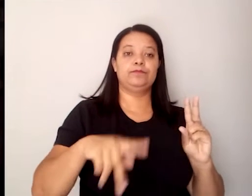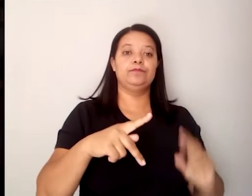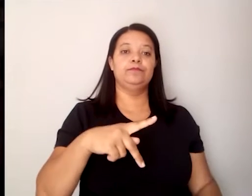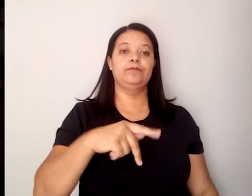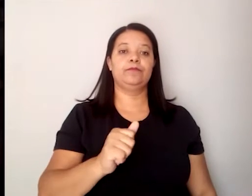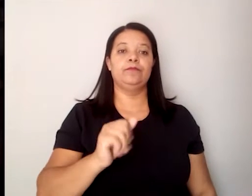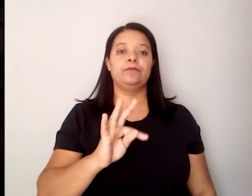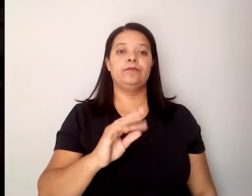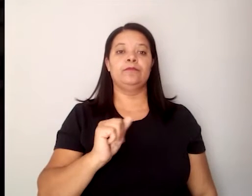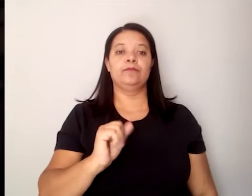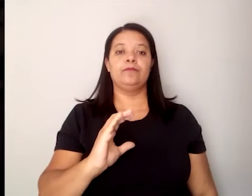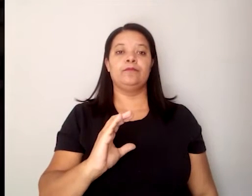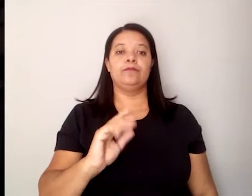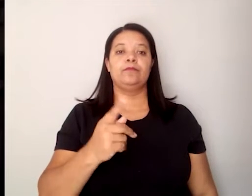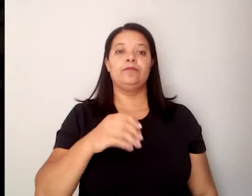Carmésia,